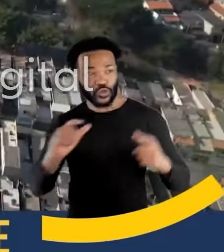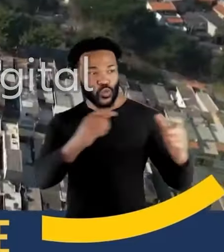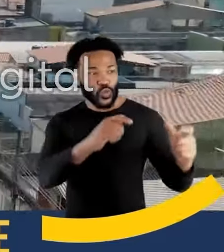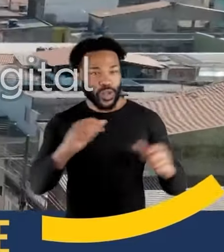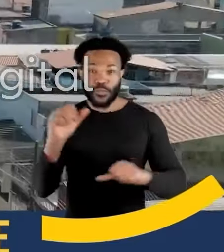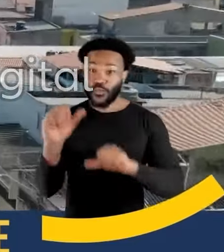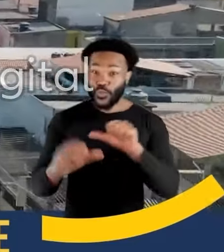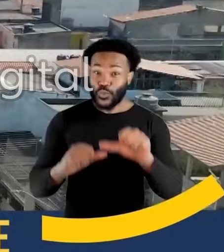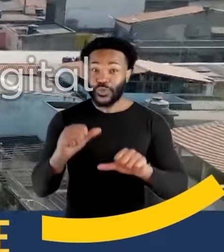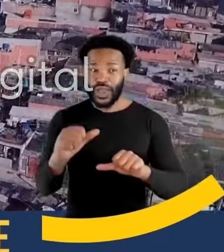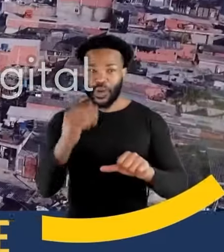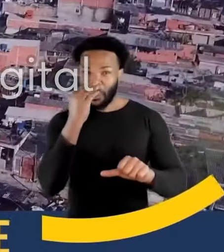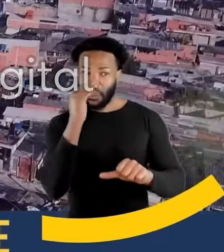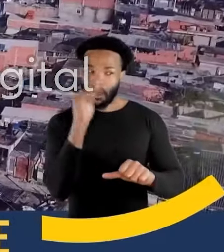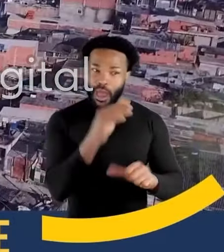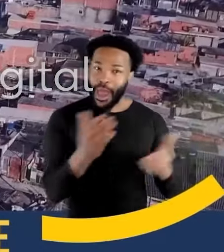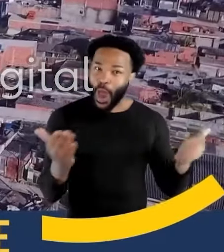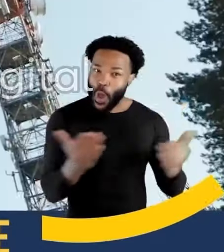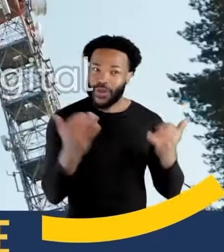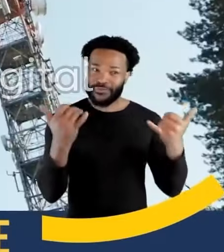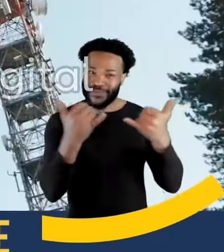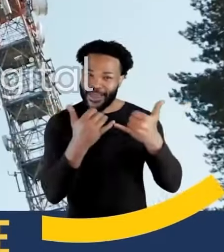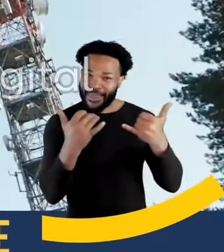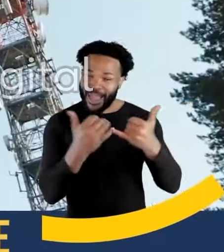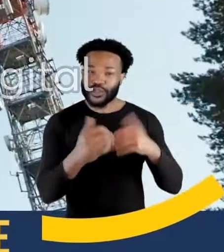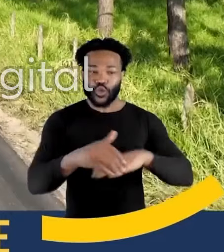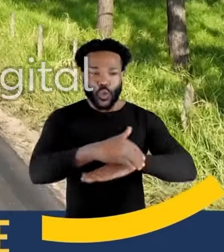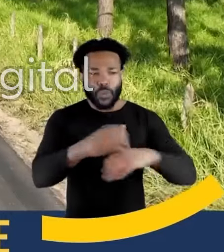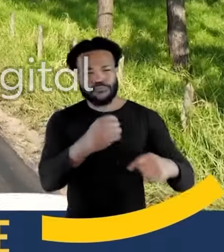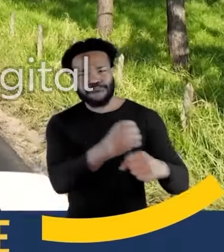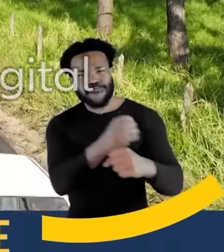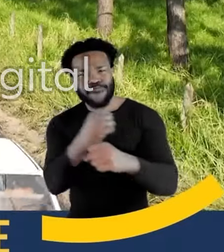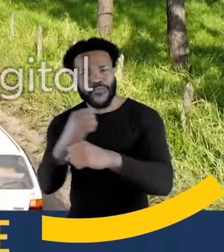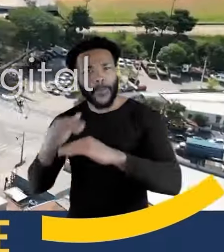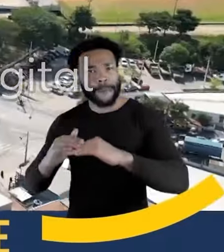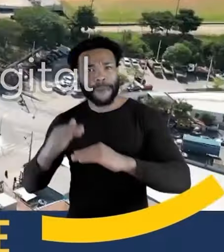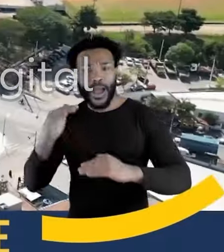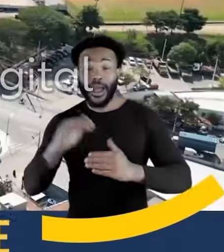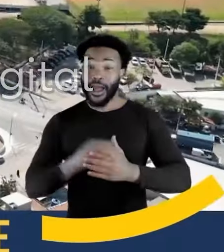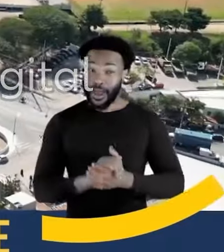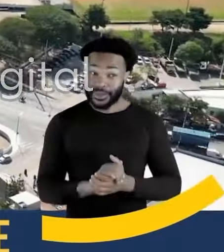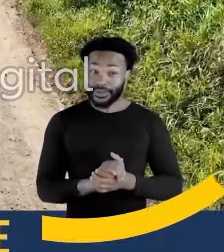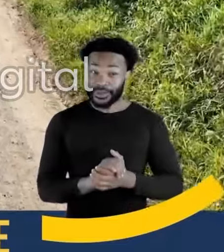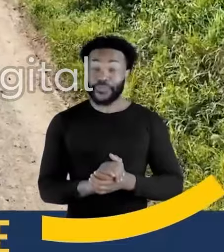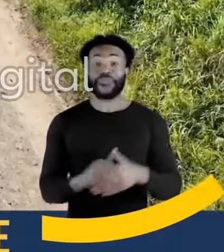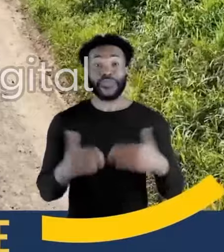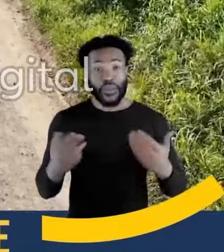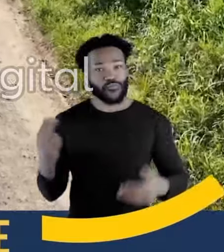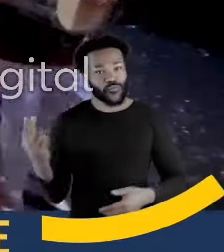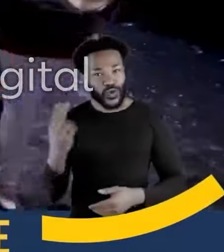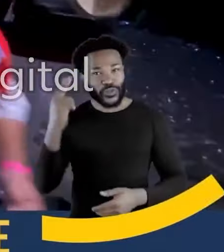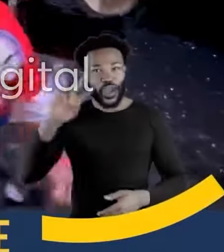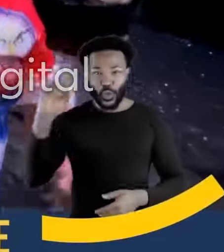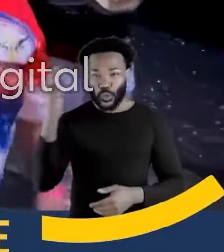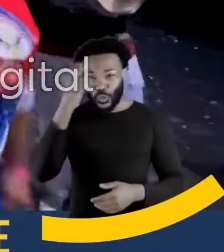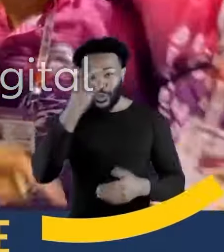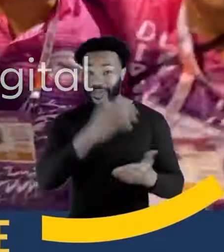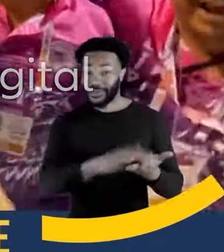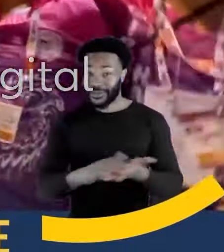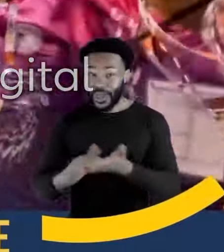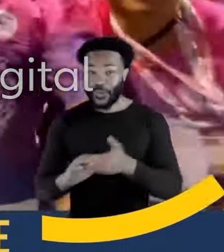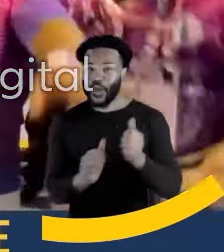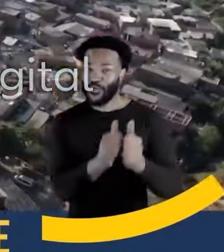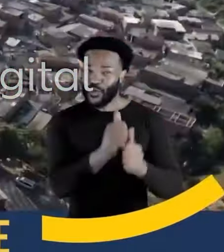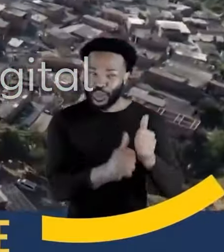Transformando bairros esquecidos, levando o sinal de internet e asfaltando mais de 500 ruas, que ainda eram de terra. Quero valorizar a cultura do